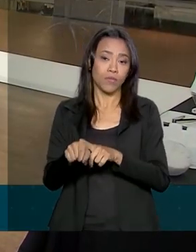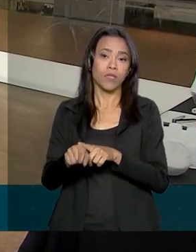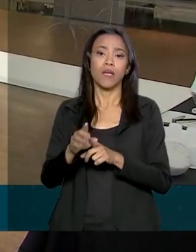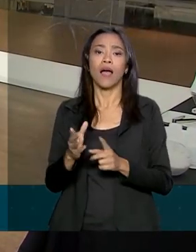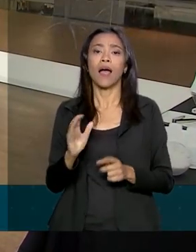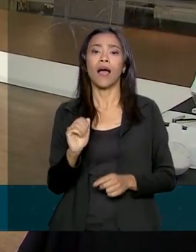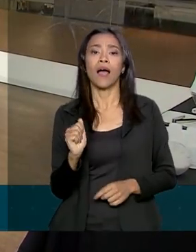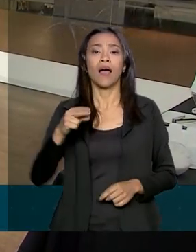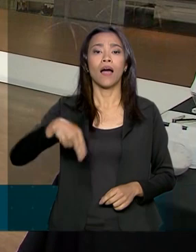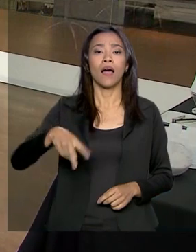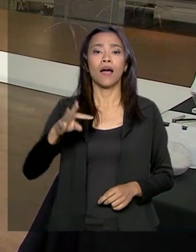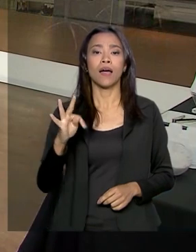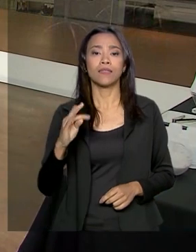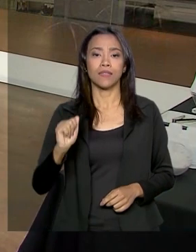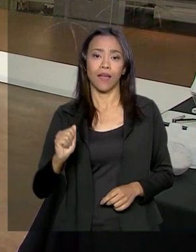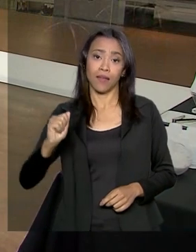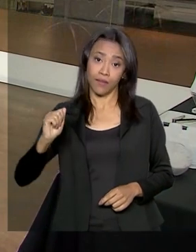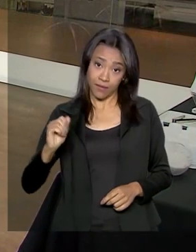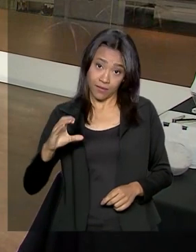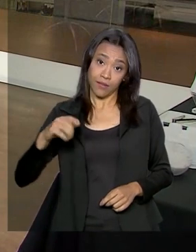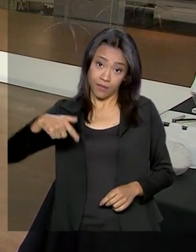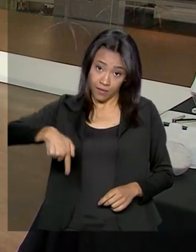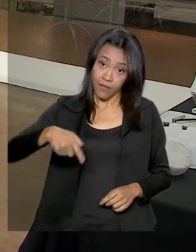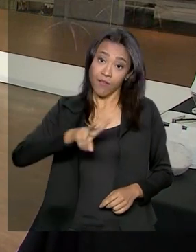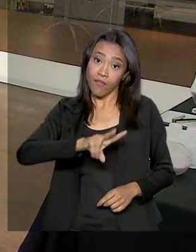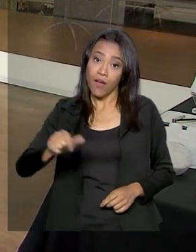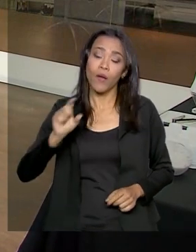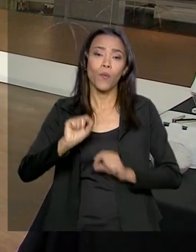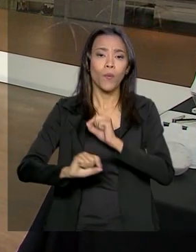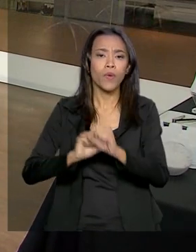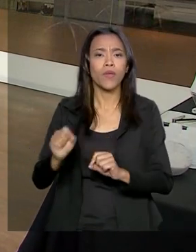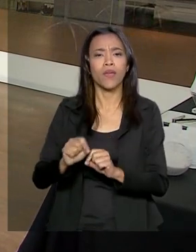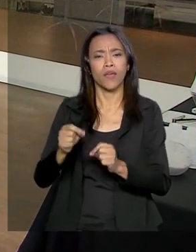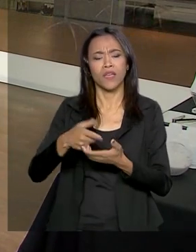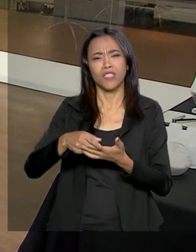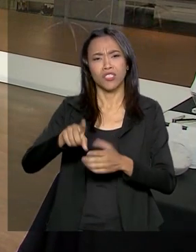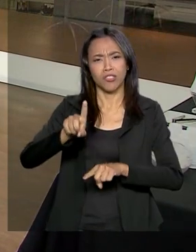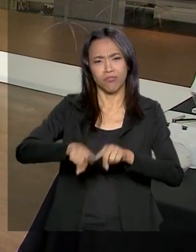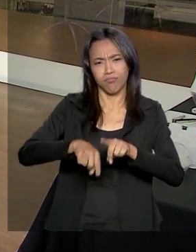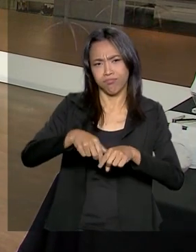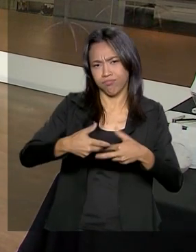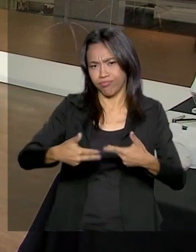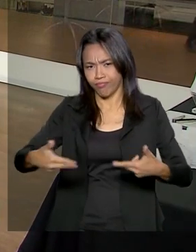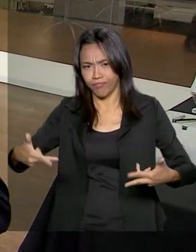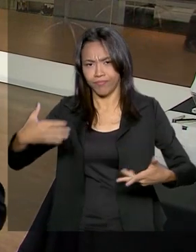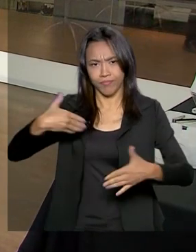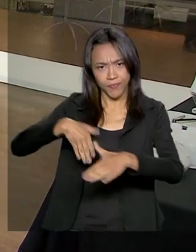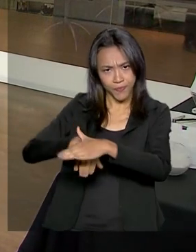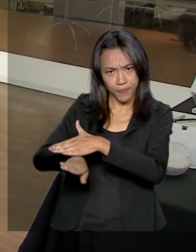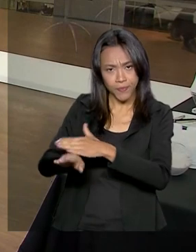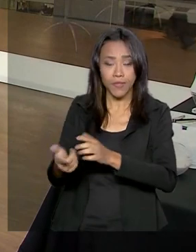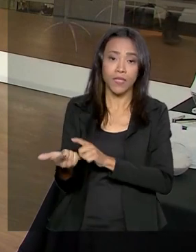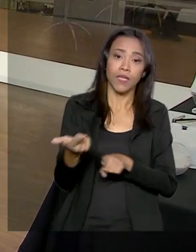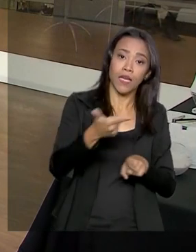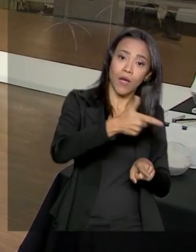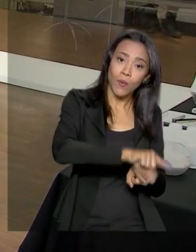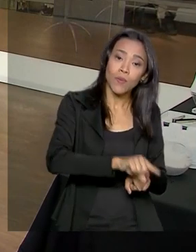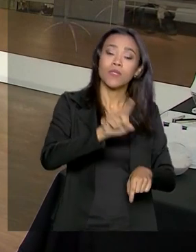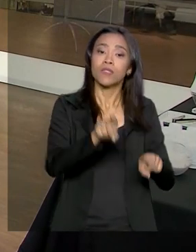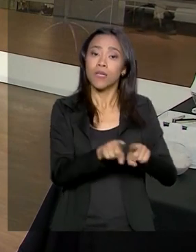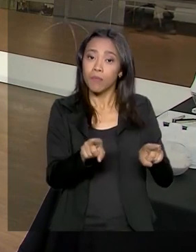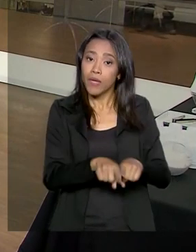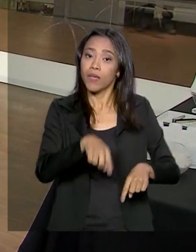ANTAC, irá disponibilizar uma área para movimentação e armazenagem de granéis líquidos e outra para granéis